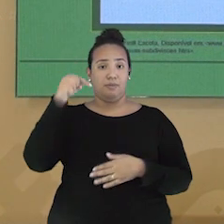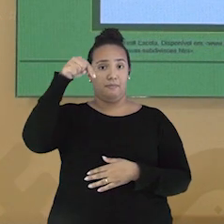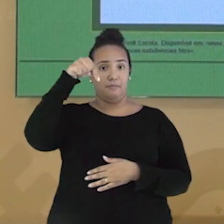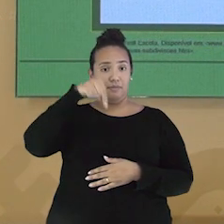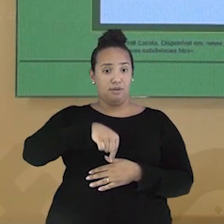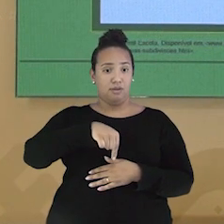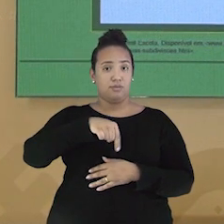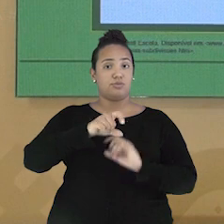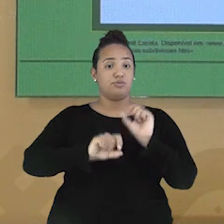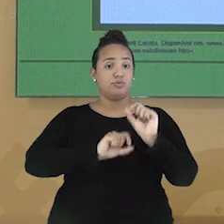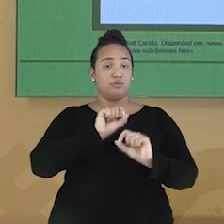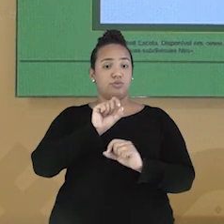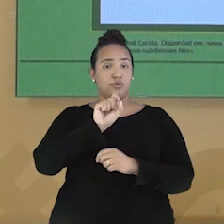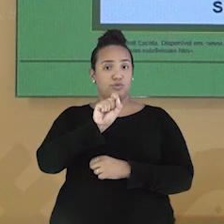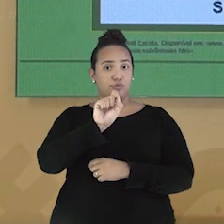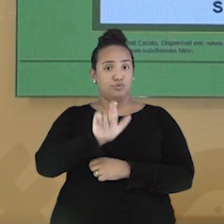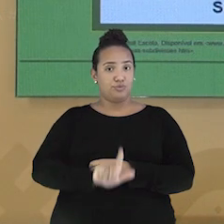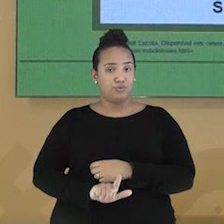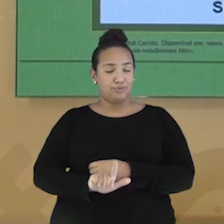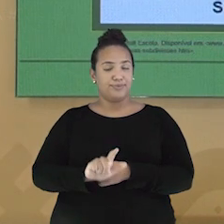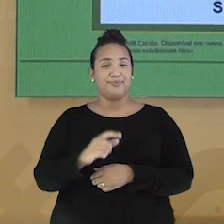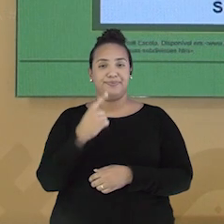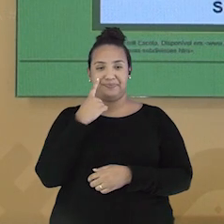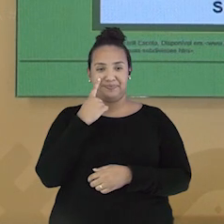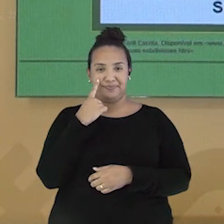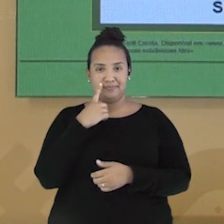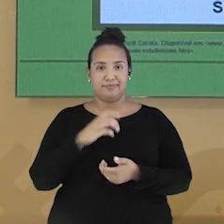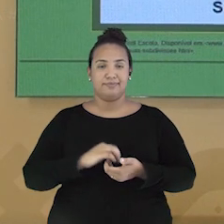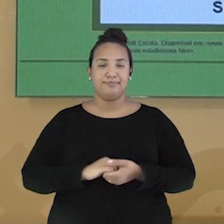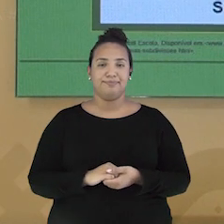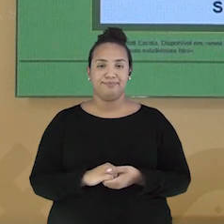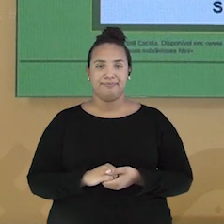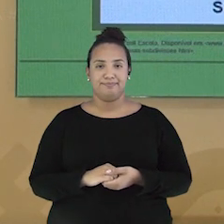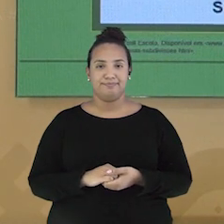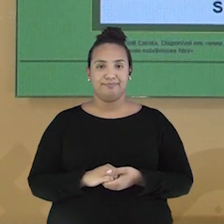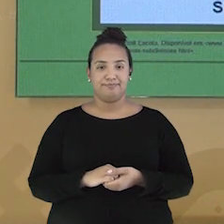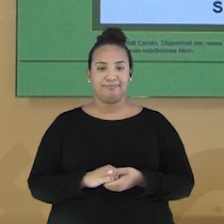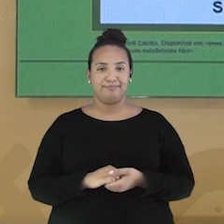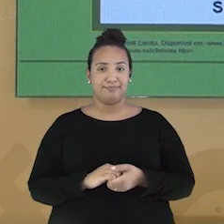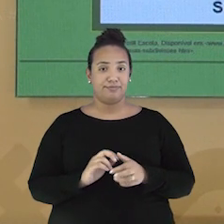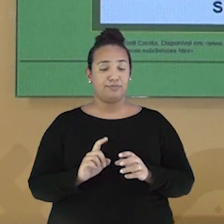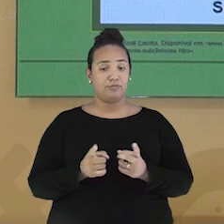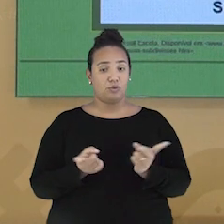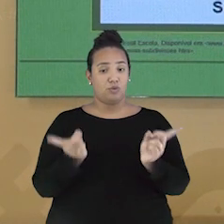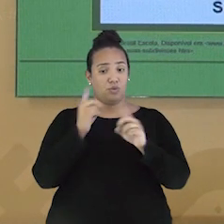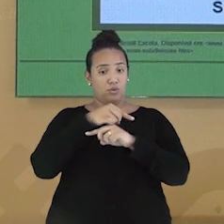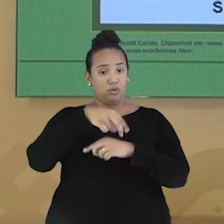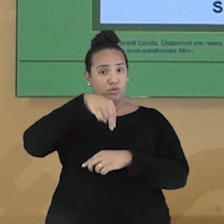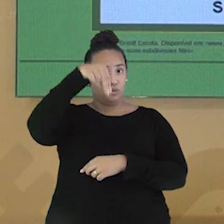baixo, nós temos o ponto cardeal sul, que aparece ali agora, oposto ao norte. E logo ao lado